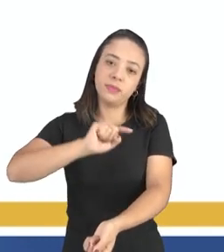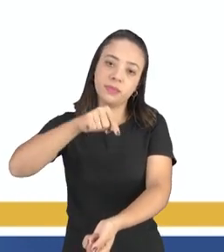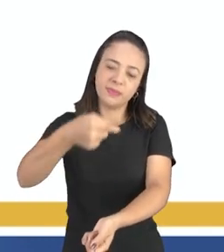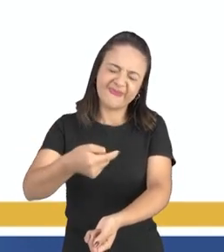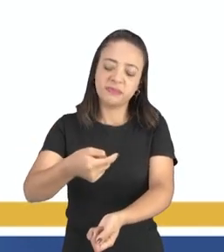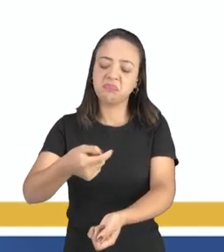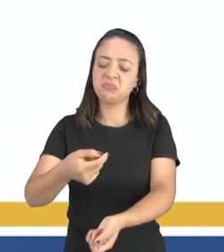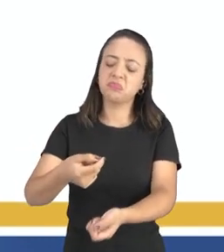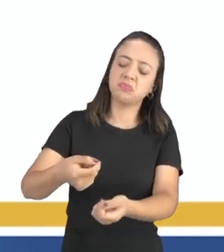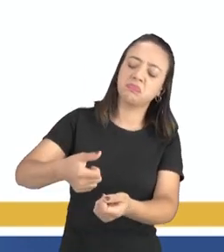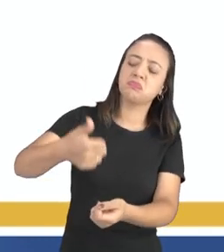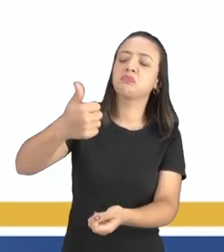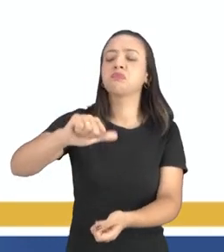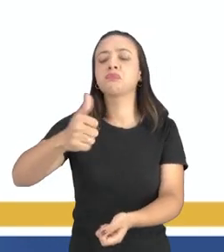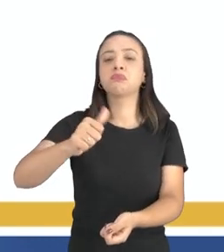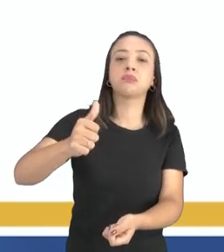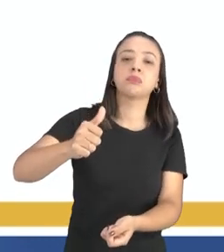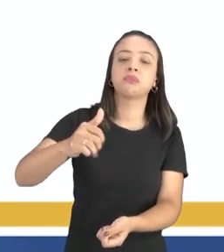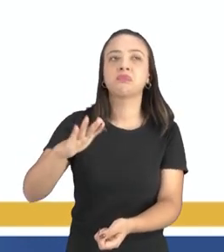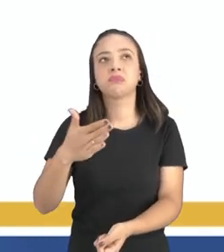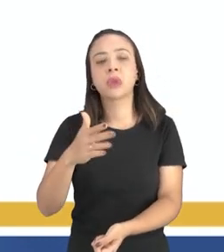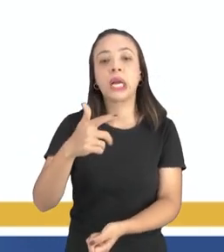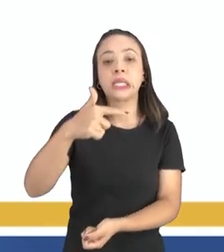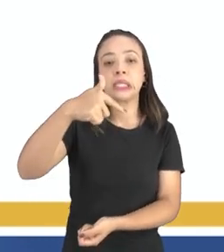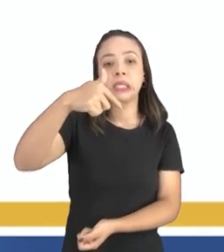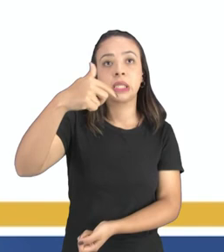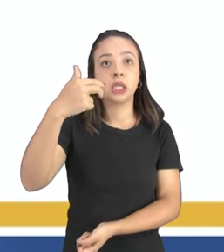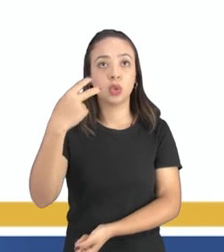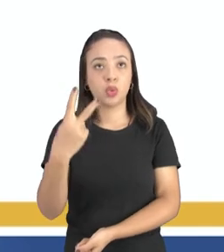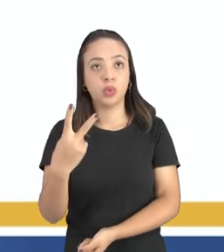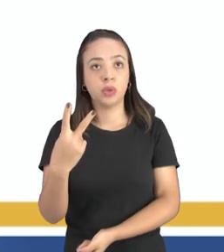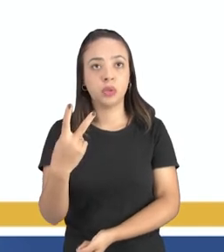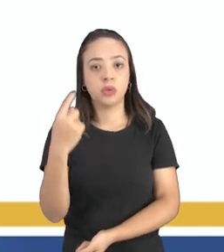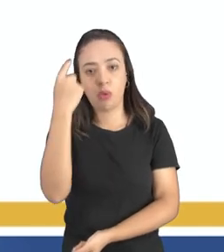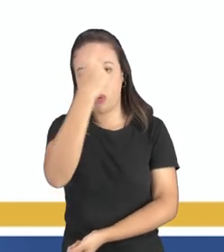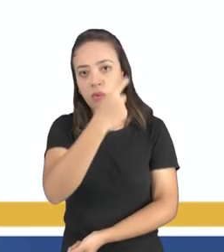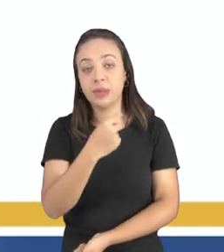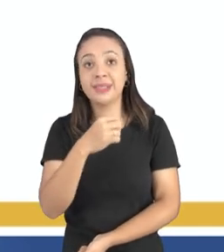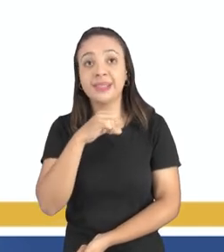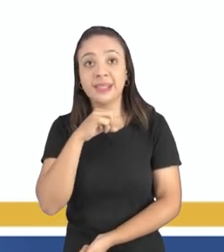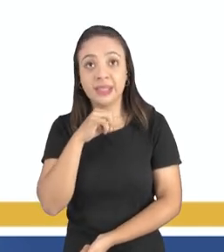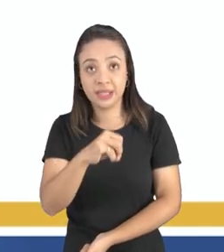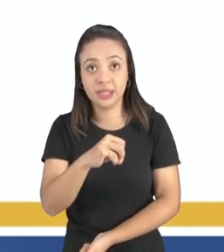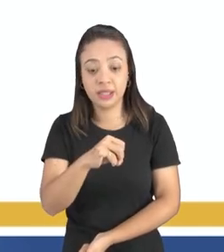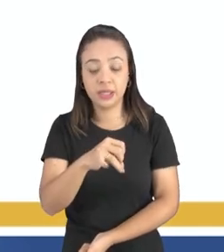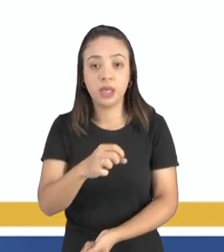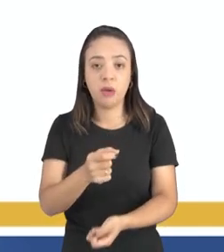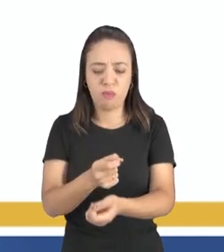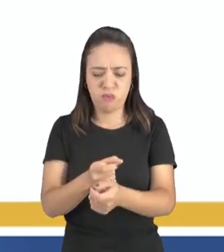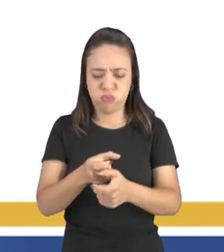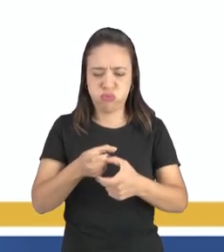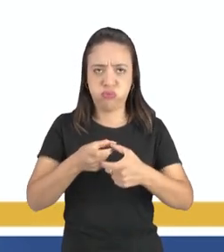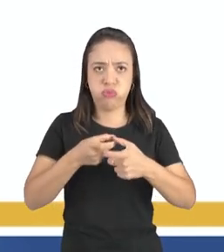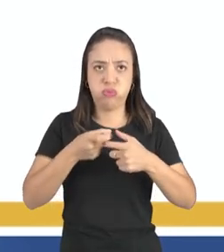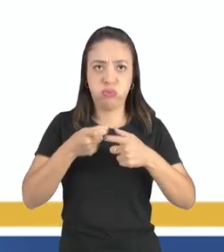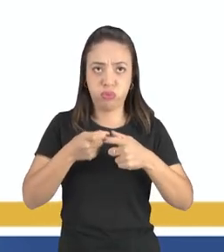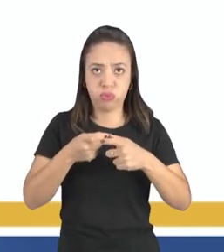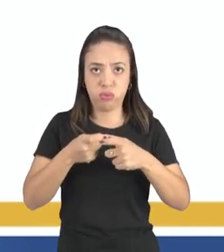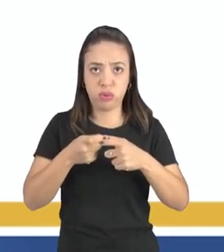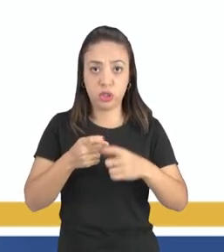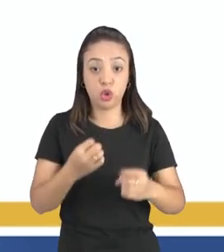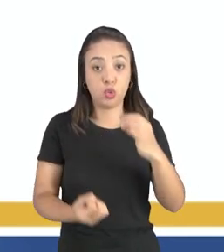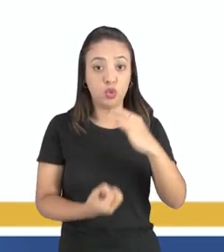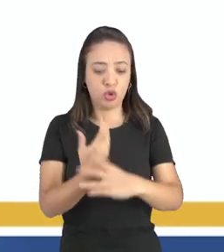72 e 96 horas se aparecer um nódulo maior que 15 milímetros né